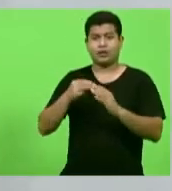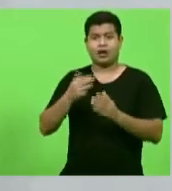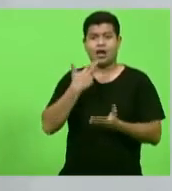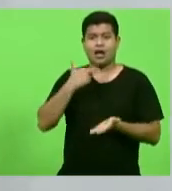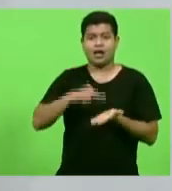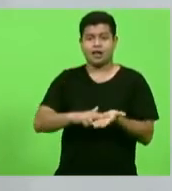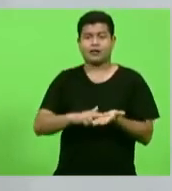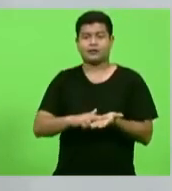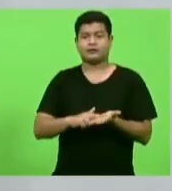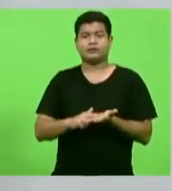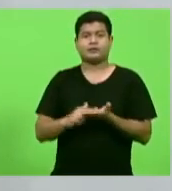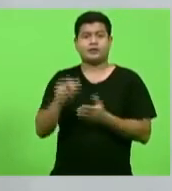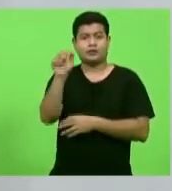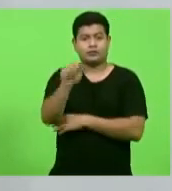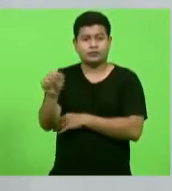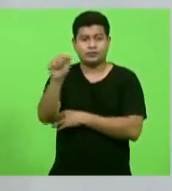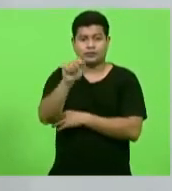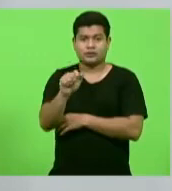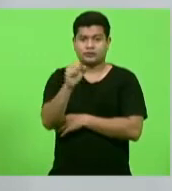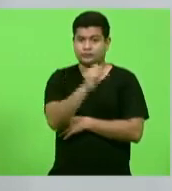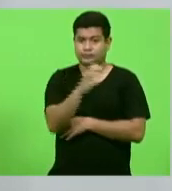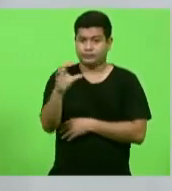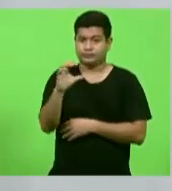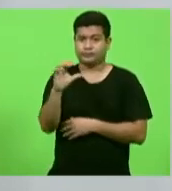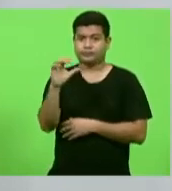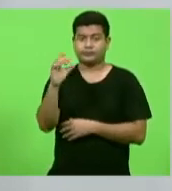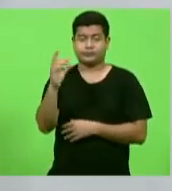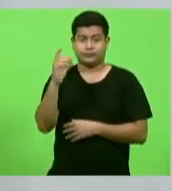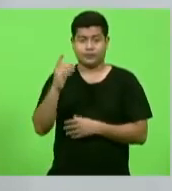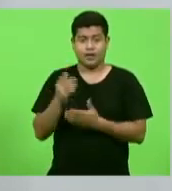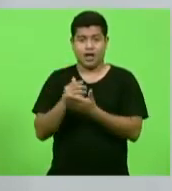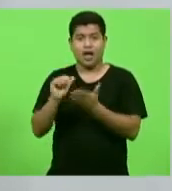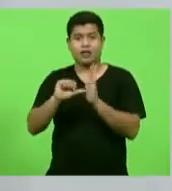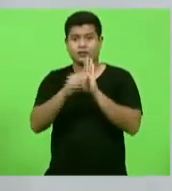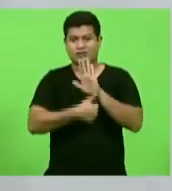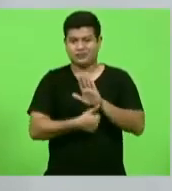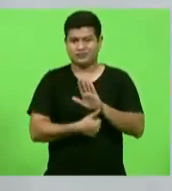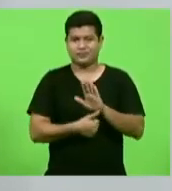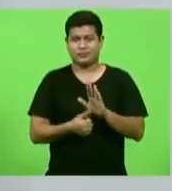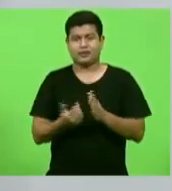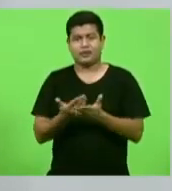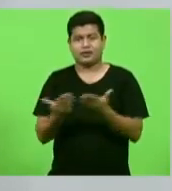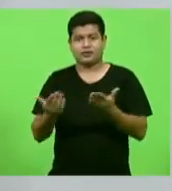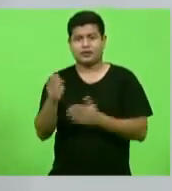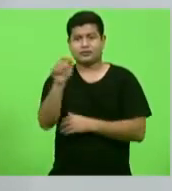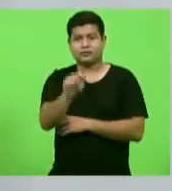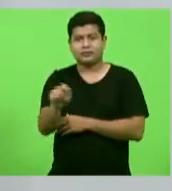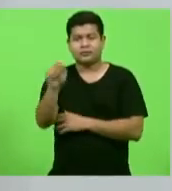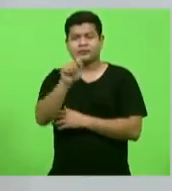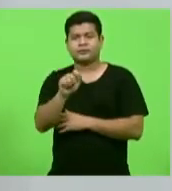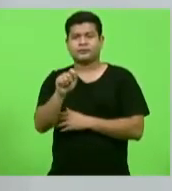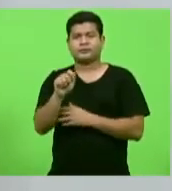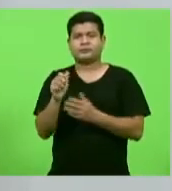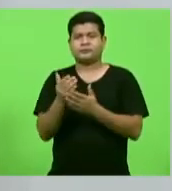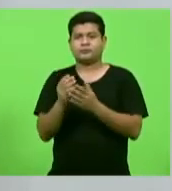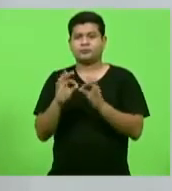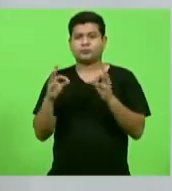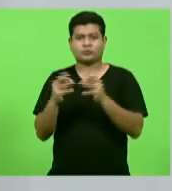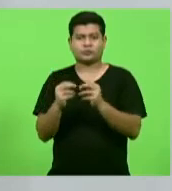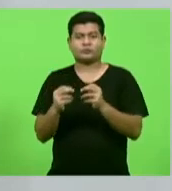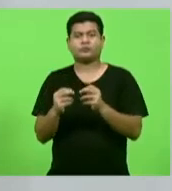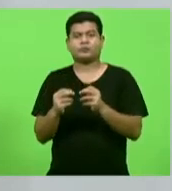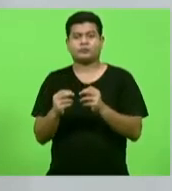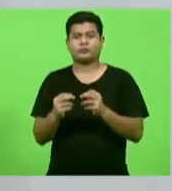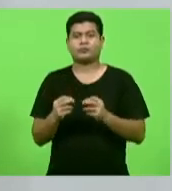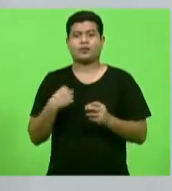carta do Comitê Técnico-Científico da Federação Brasileira das Associações de Síndrome de Down, que